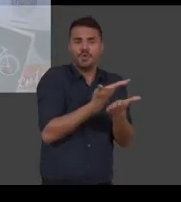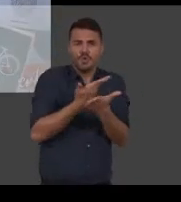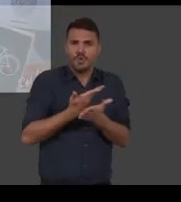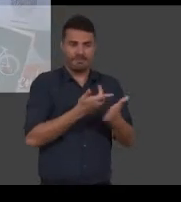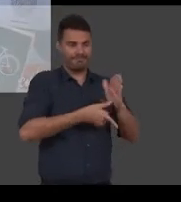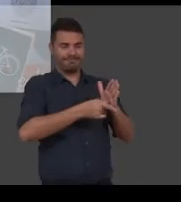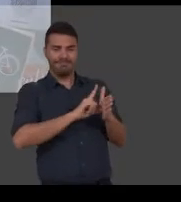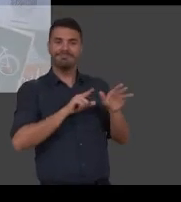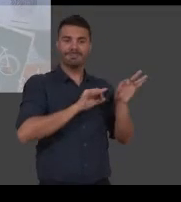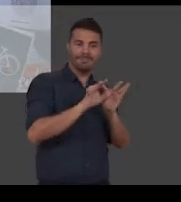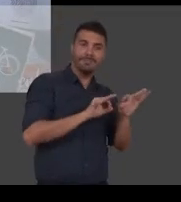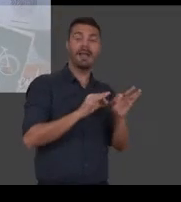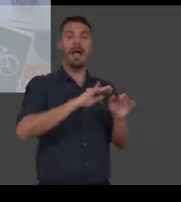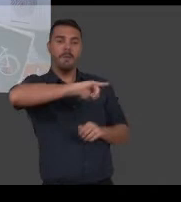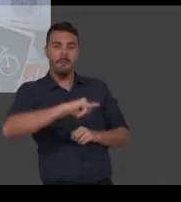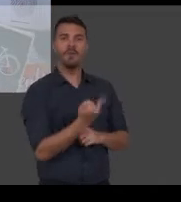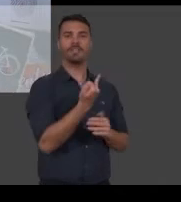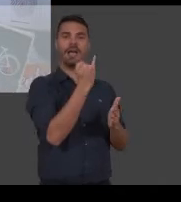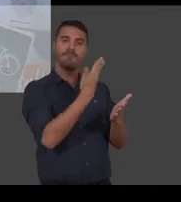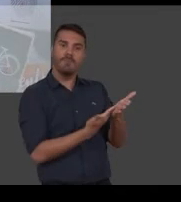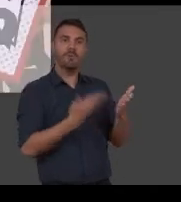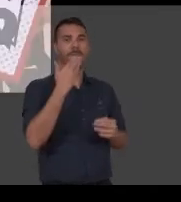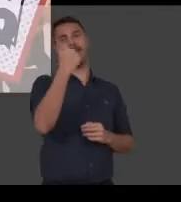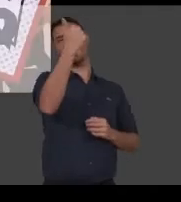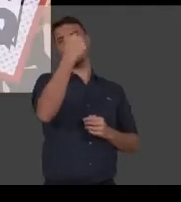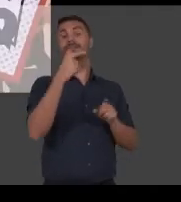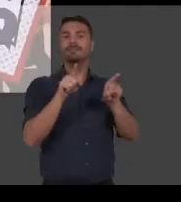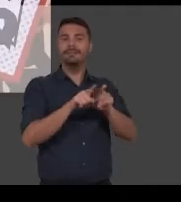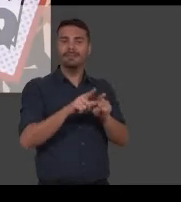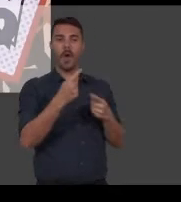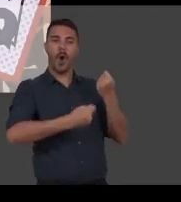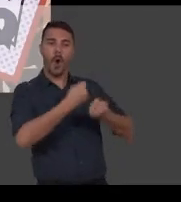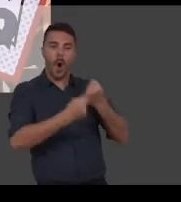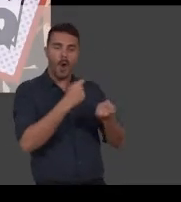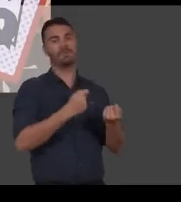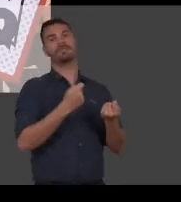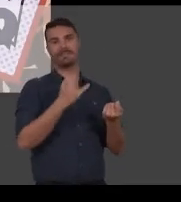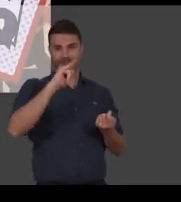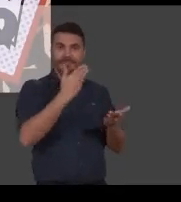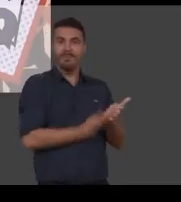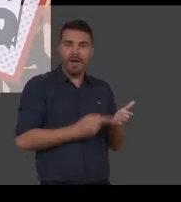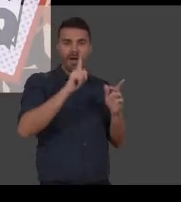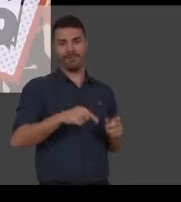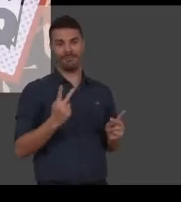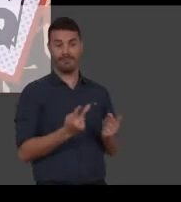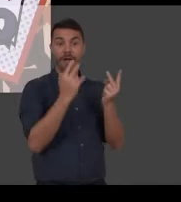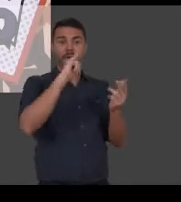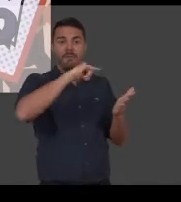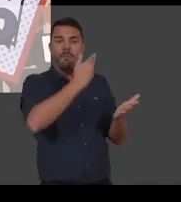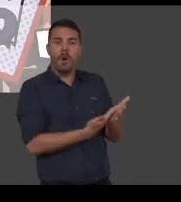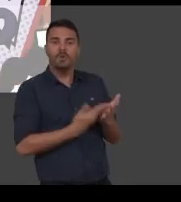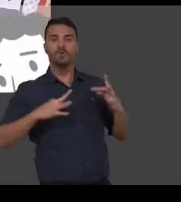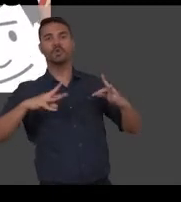feito permite o aproveitamento desses recursos da melhor maneira. Afinal, pensar em economizar recursos públicos é valorizar os